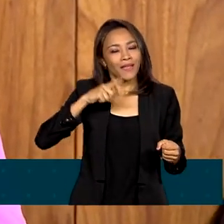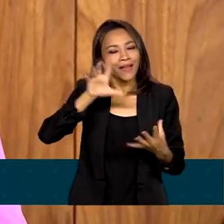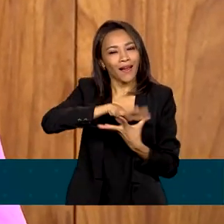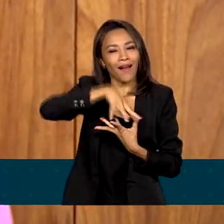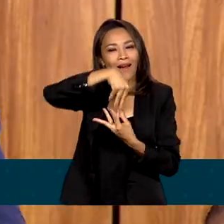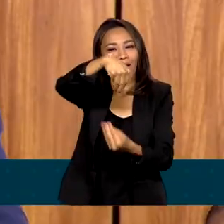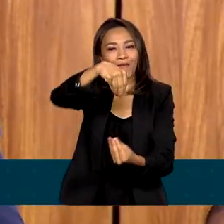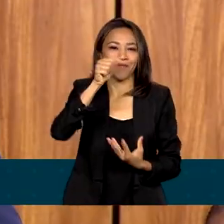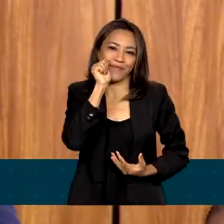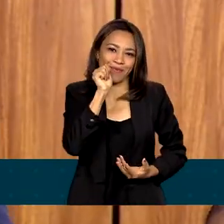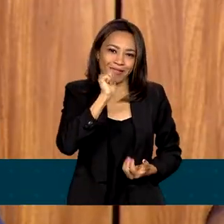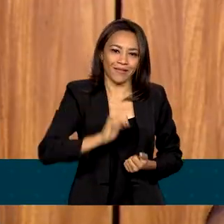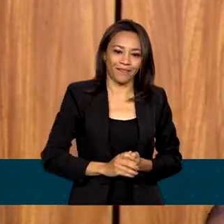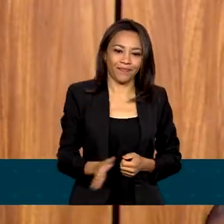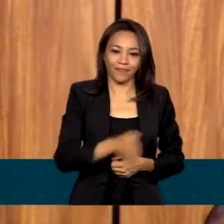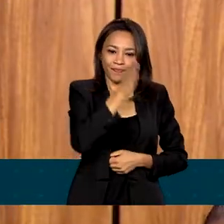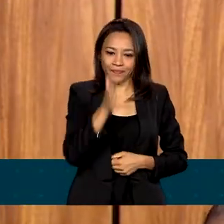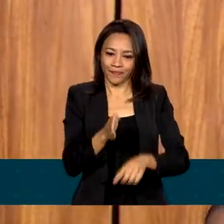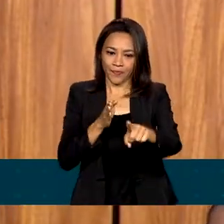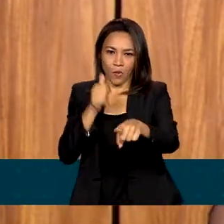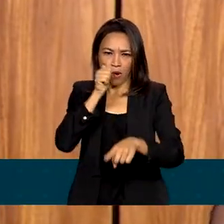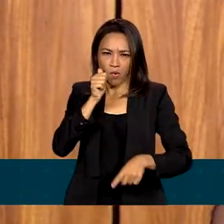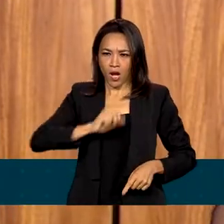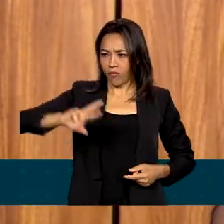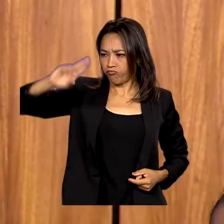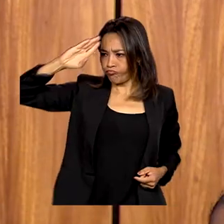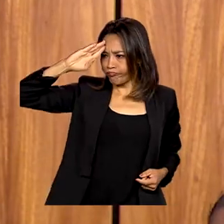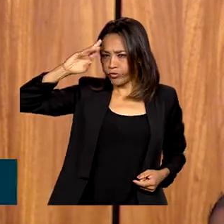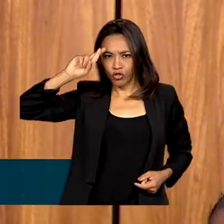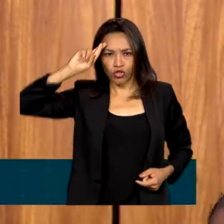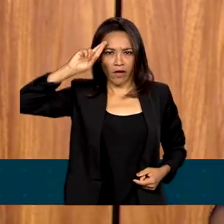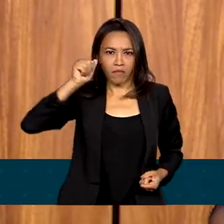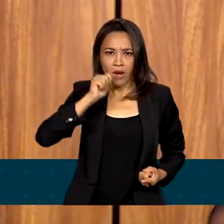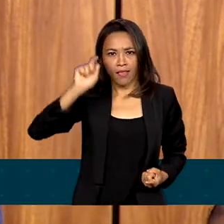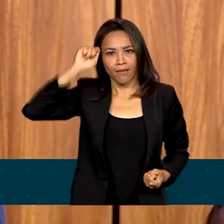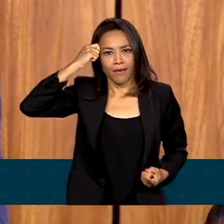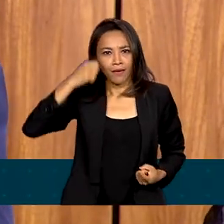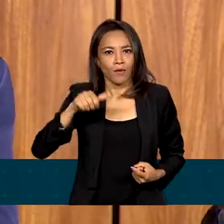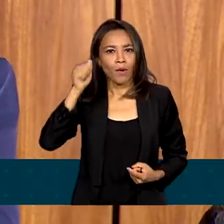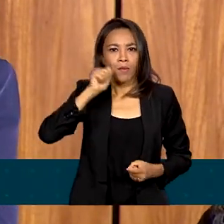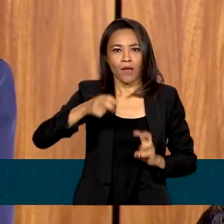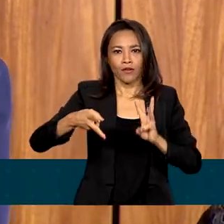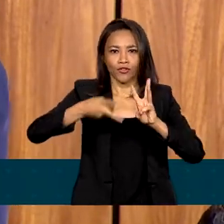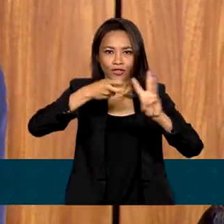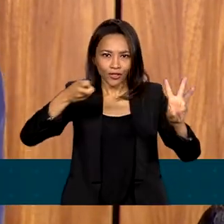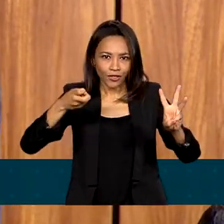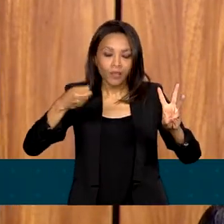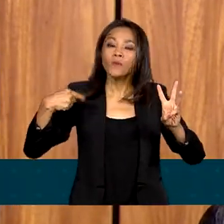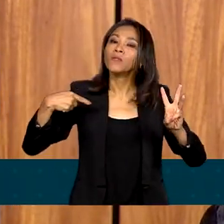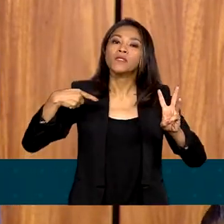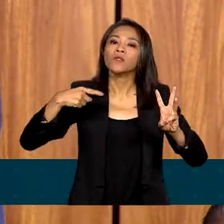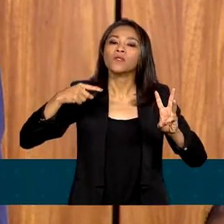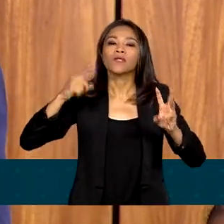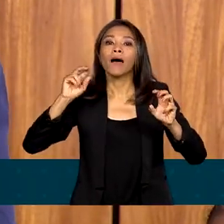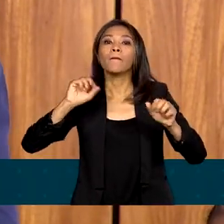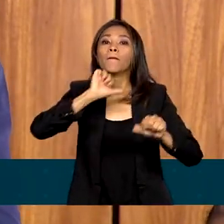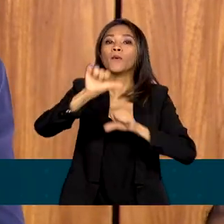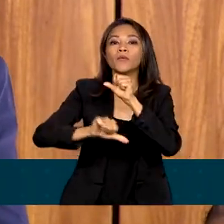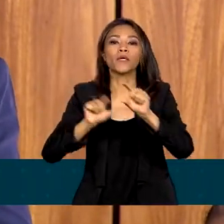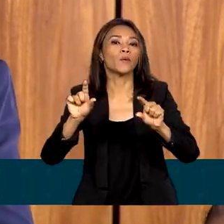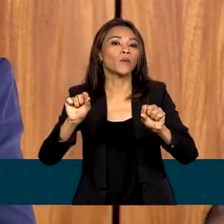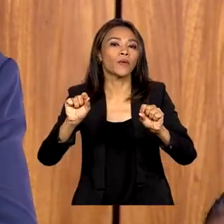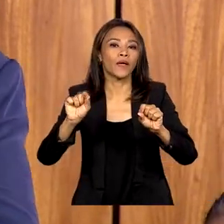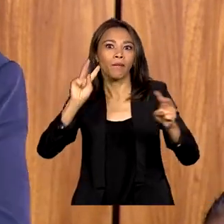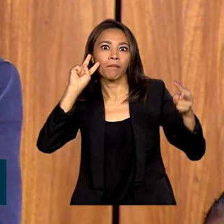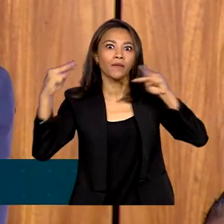feminina. Ao você botar uma mulher no comando, botar uma mulher negra, botar uma mulher indígena no comando, você na verdade está mudando a